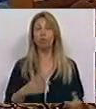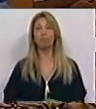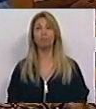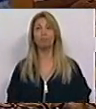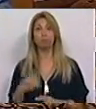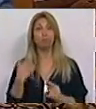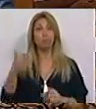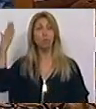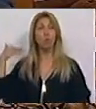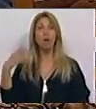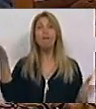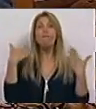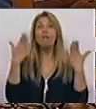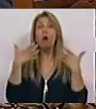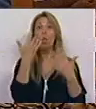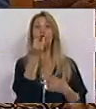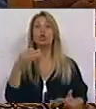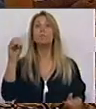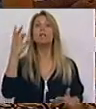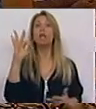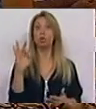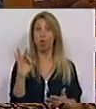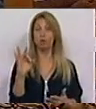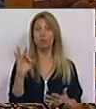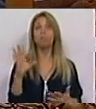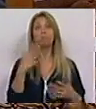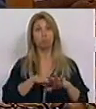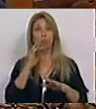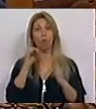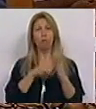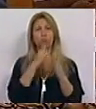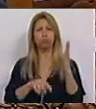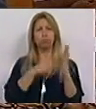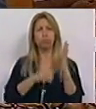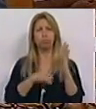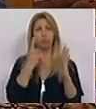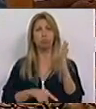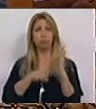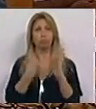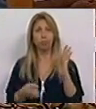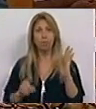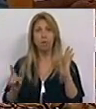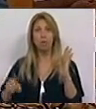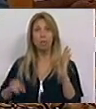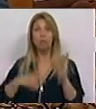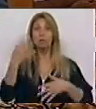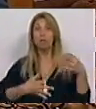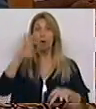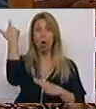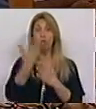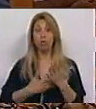no verão de 2014, quando, perante os sumos sucessivos do Tribunal Constitucional, o primeiro-ministro